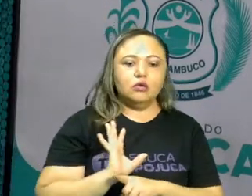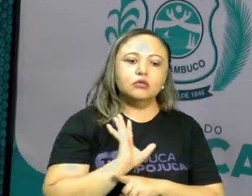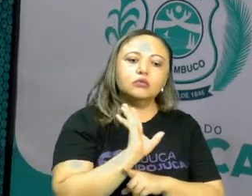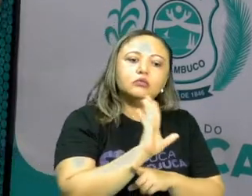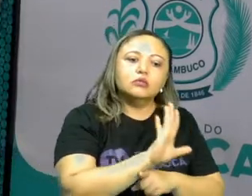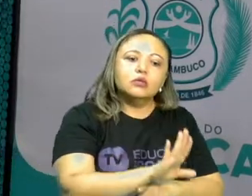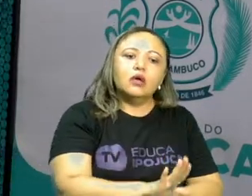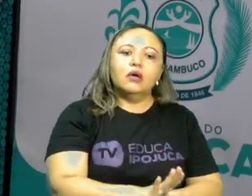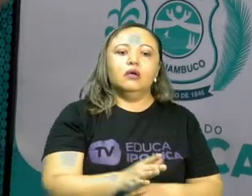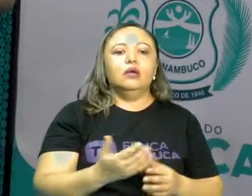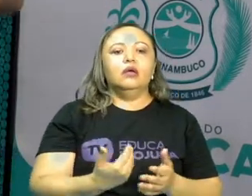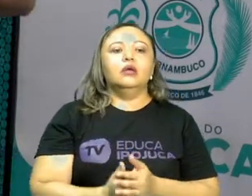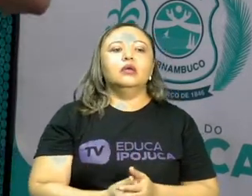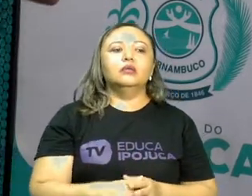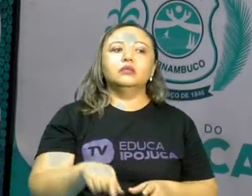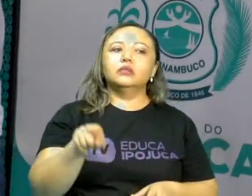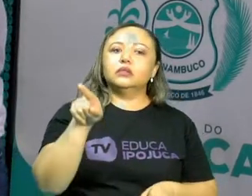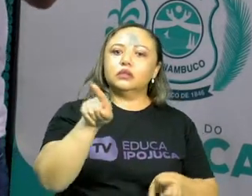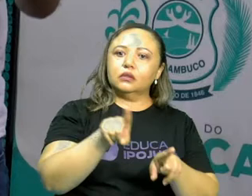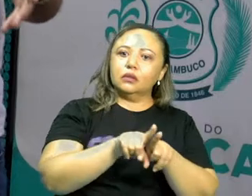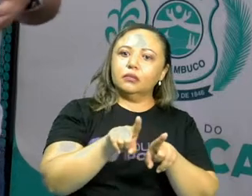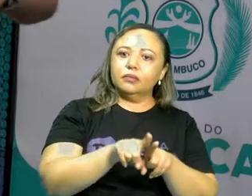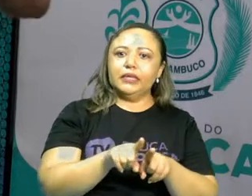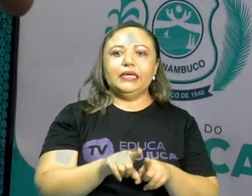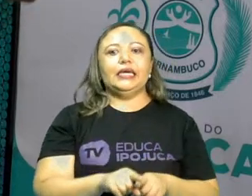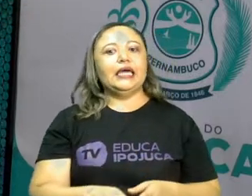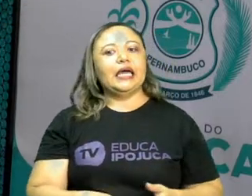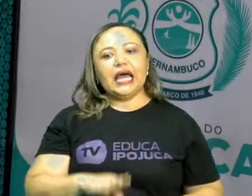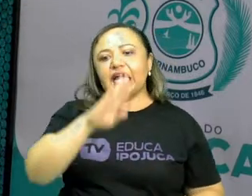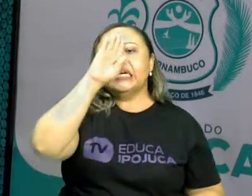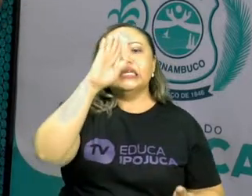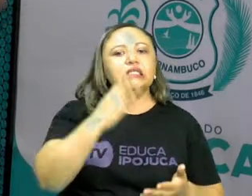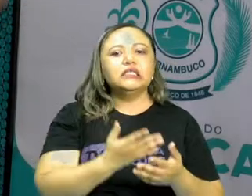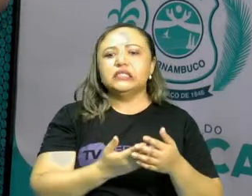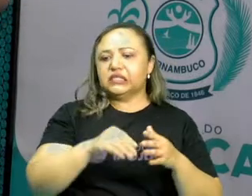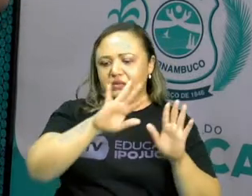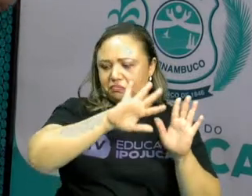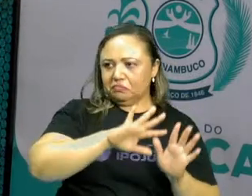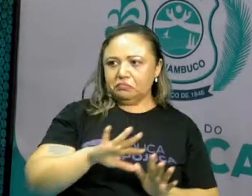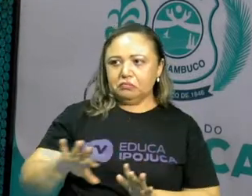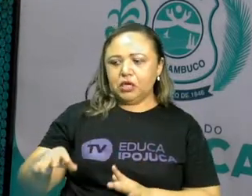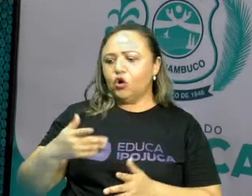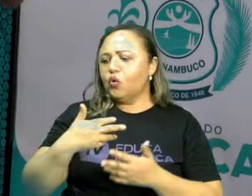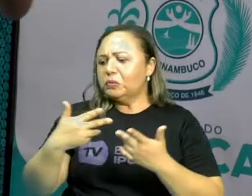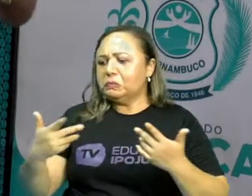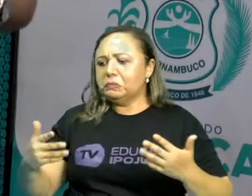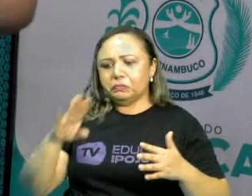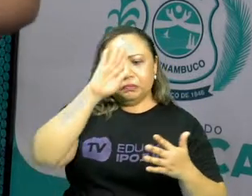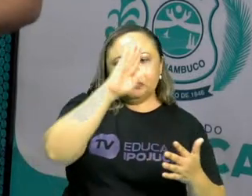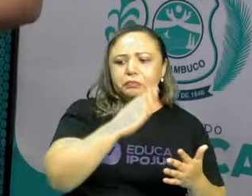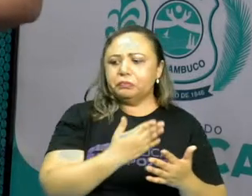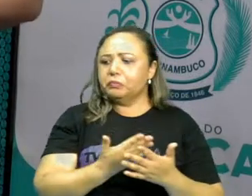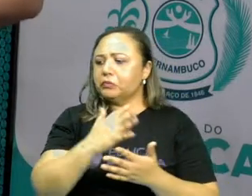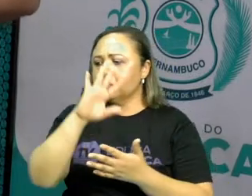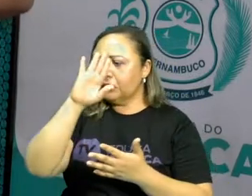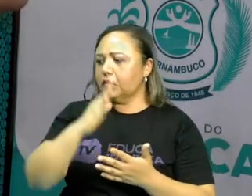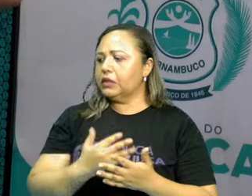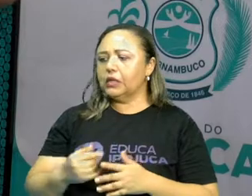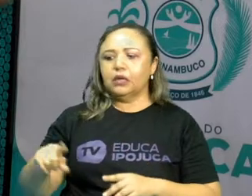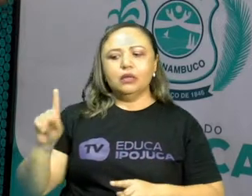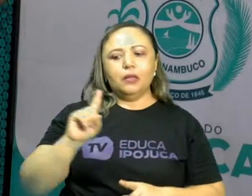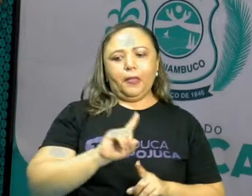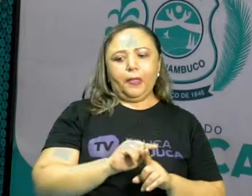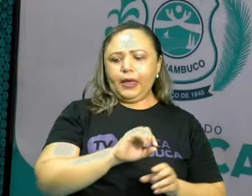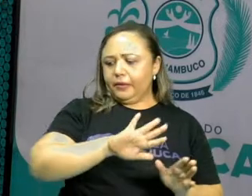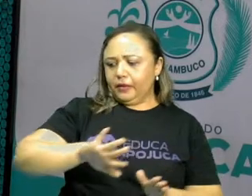misticismo, de crendices, deveriam ser abandonadas para explicações do mundo em troca da